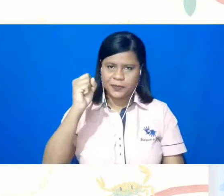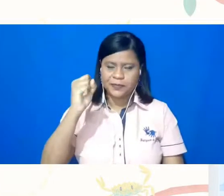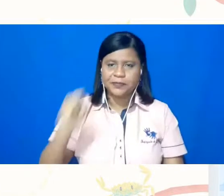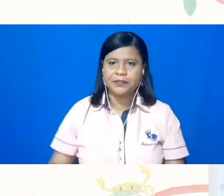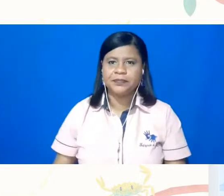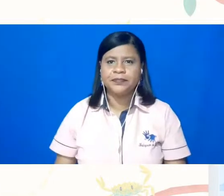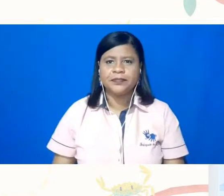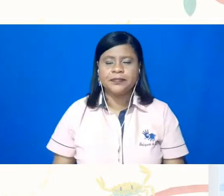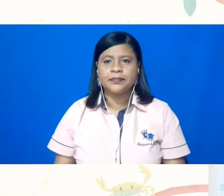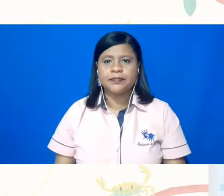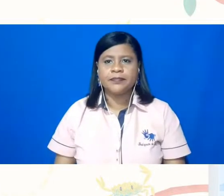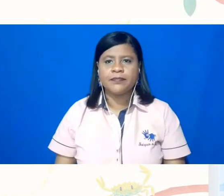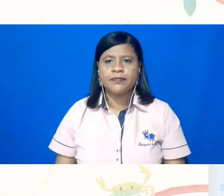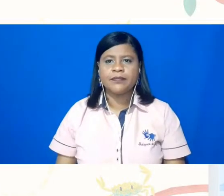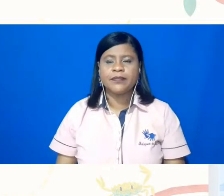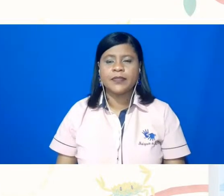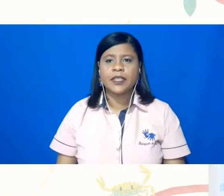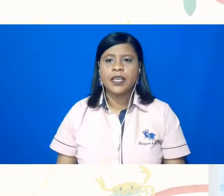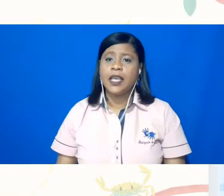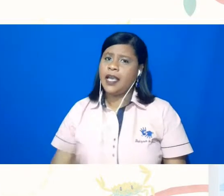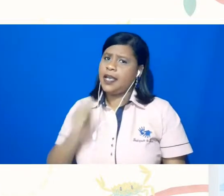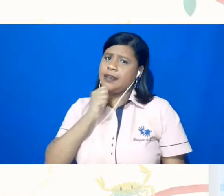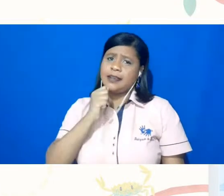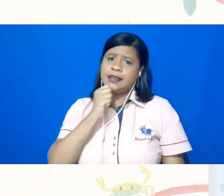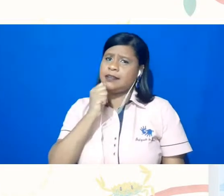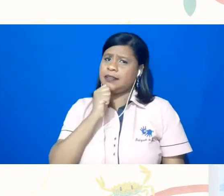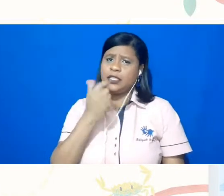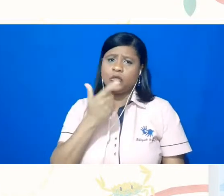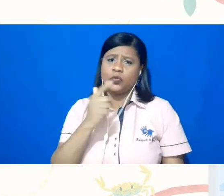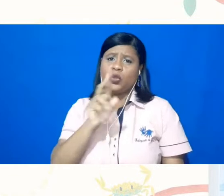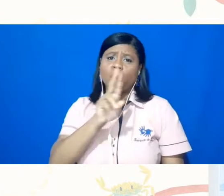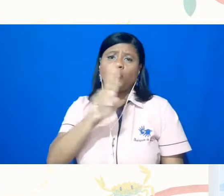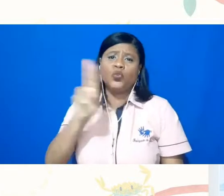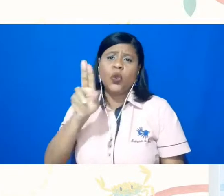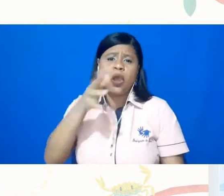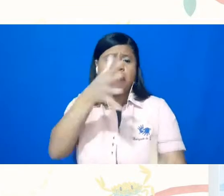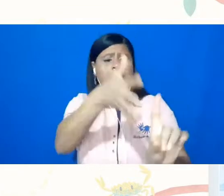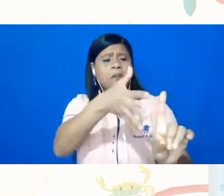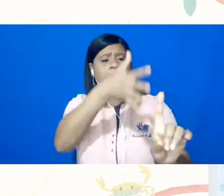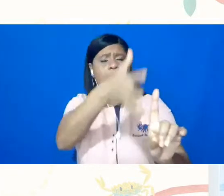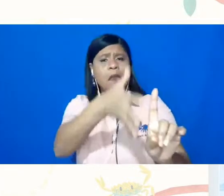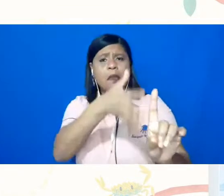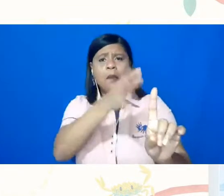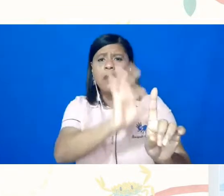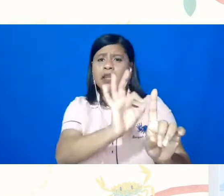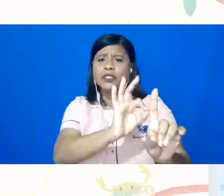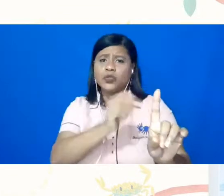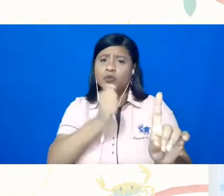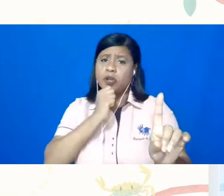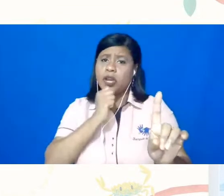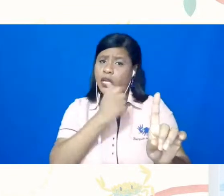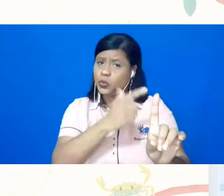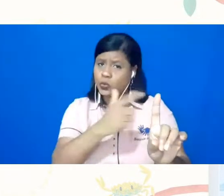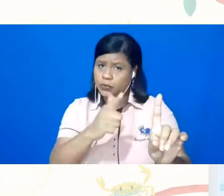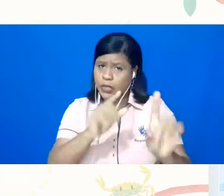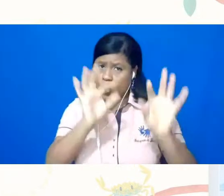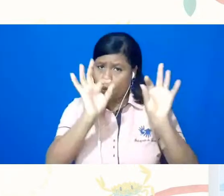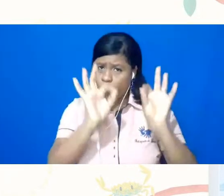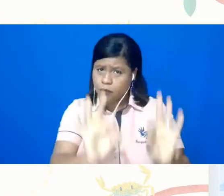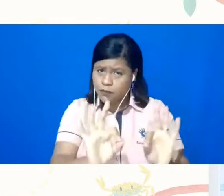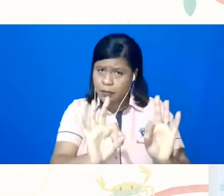pra esse evento ainda não temos o nome do palestrante, né, ou do conferencista ainda confirmado, tá,